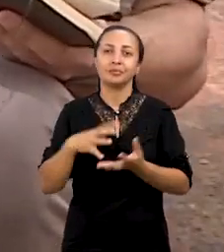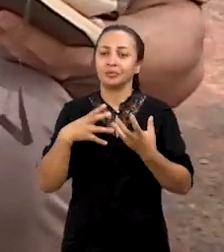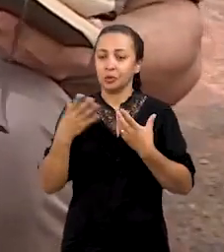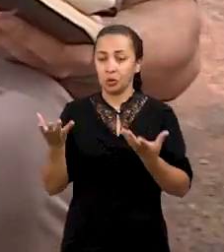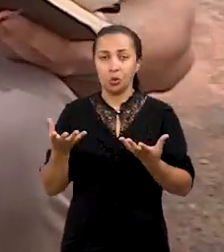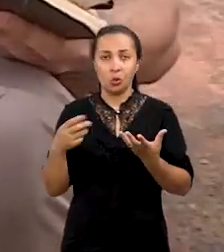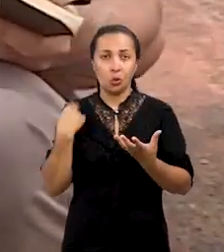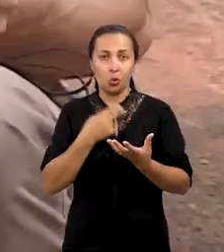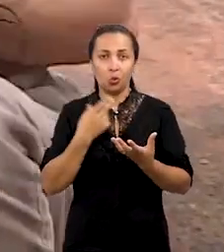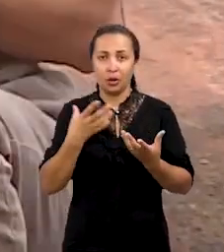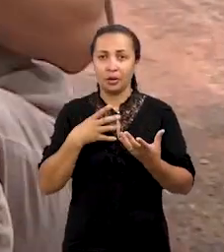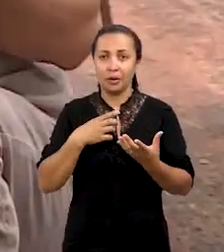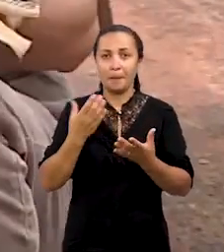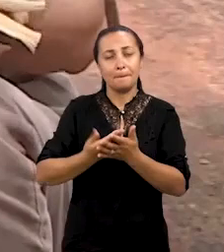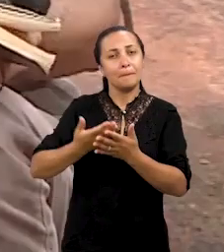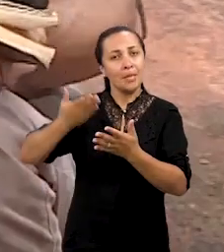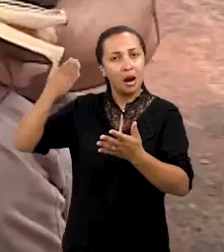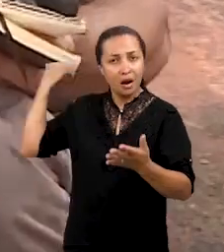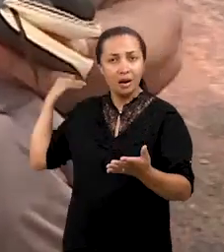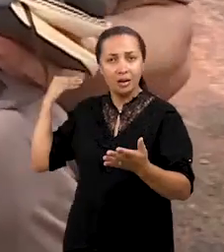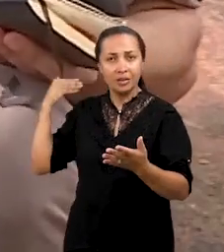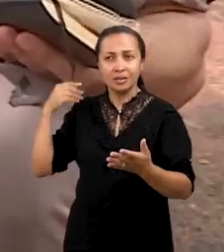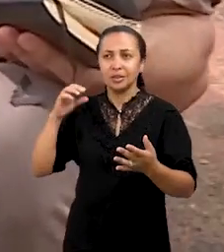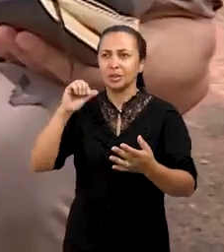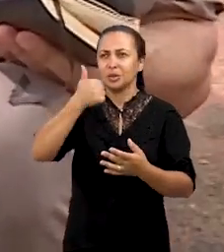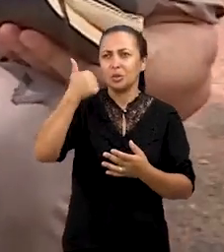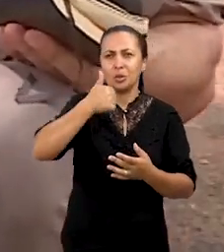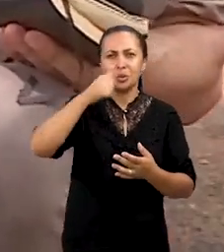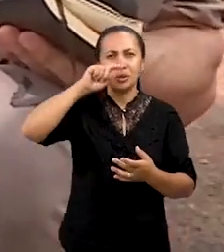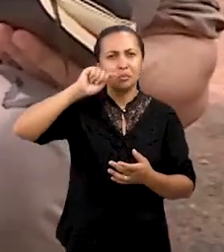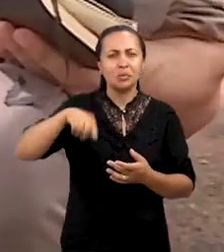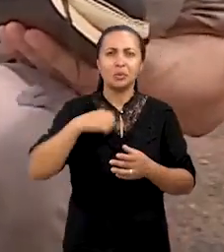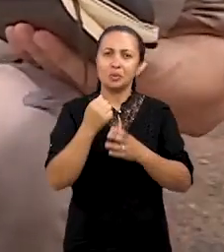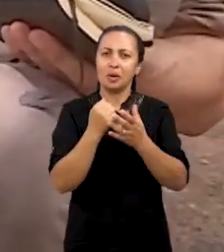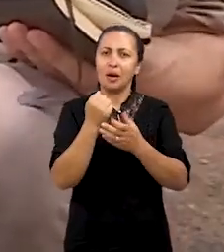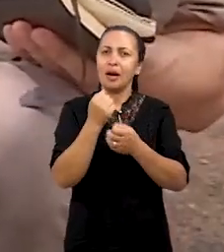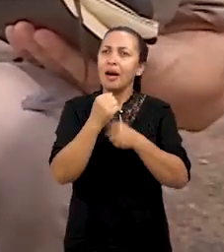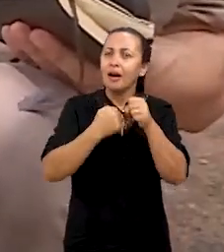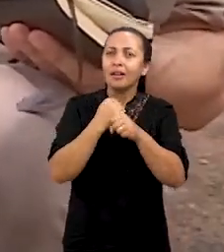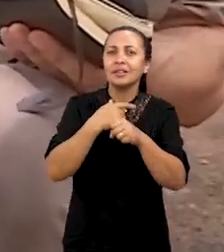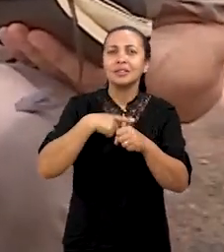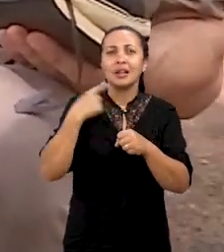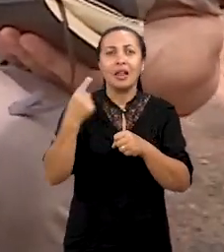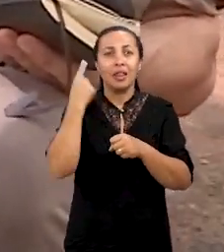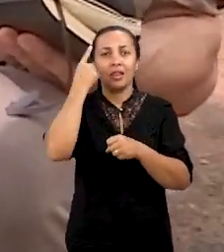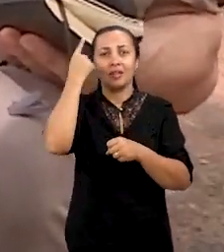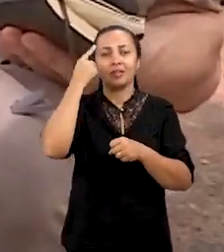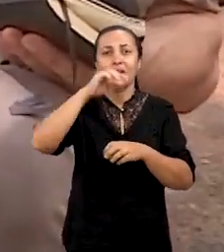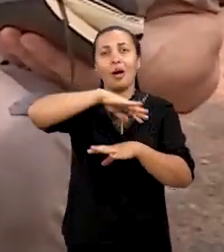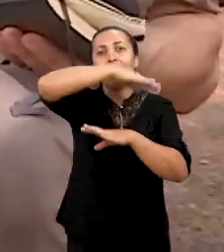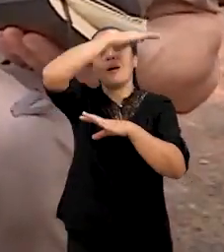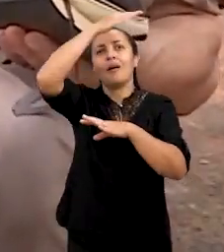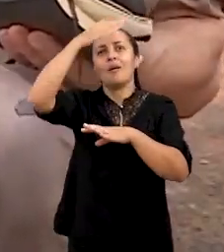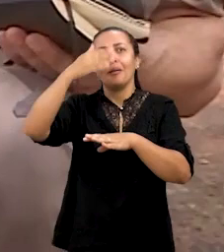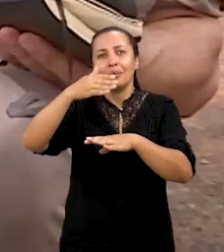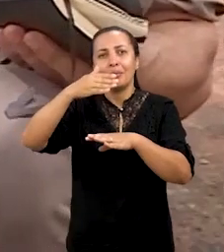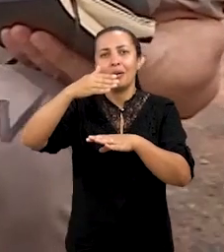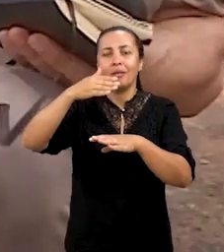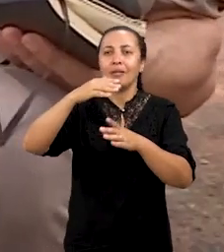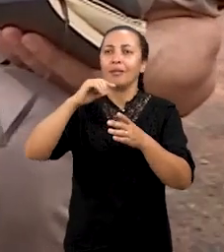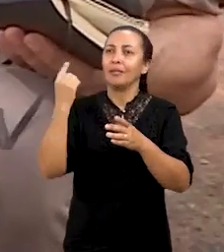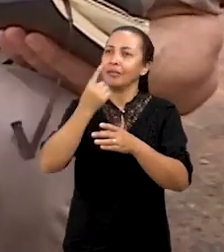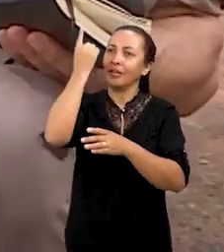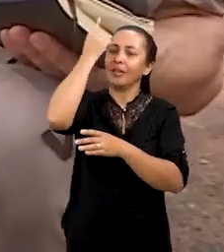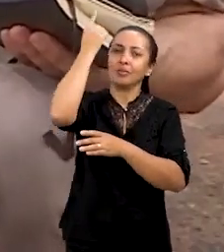a parte mais antiga, pegando os sítios de 11 mil anos, elas estão em partes mais elevadas, que seriam os topos, seria com